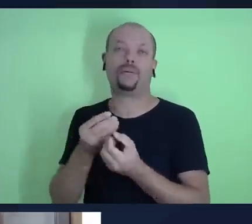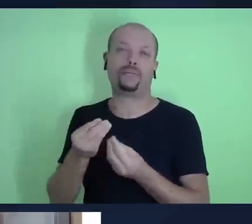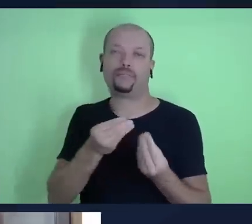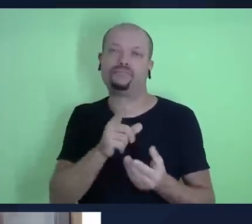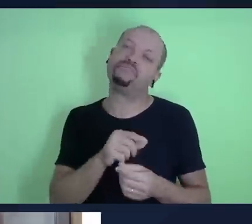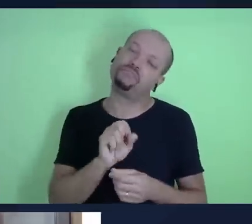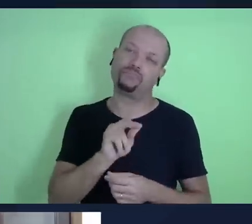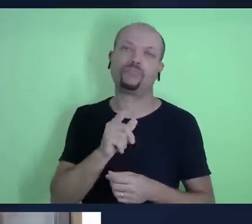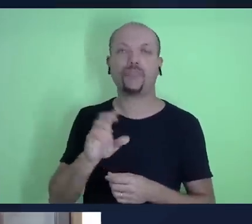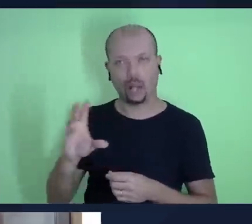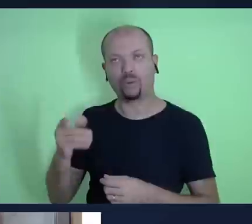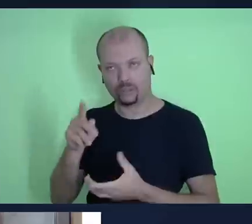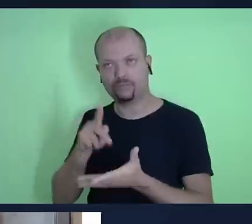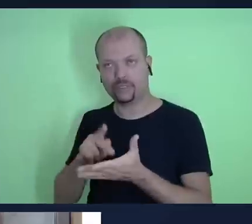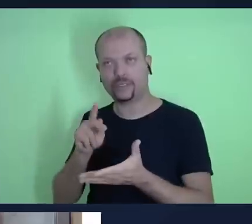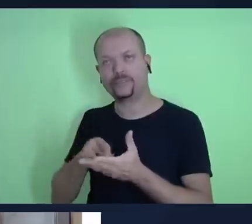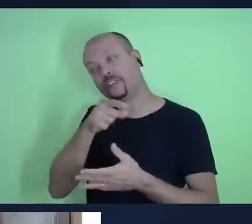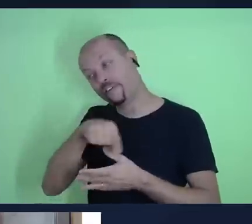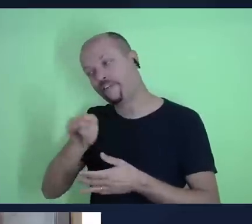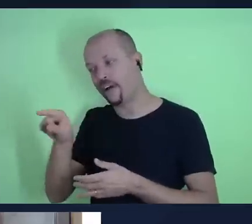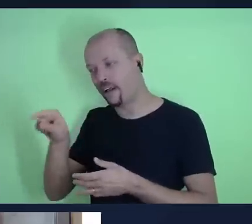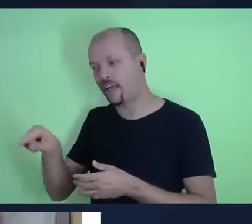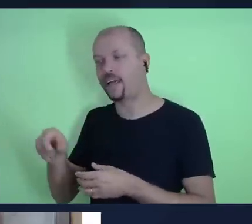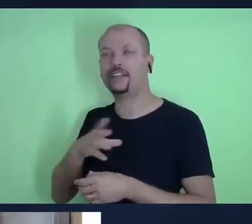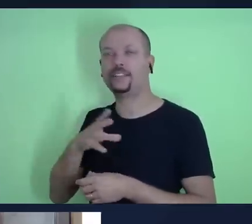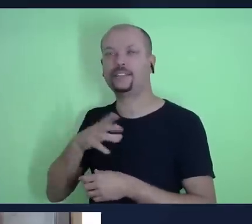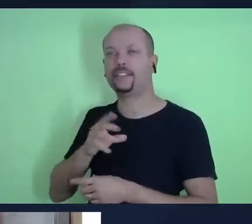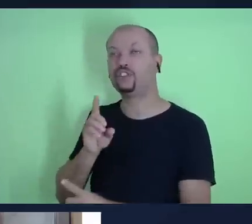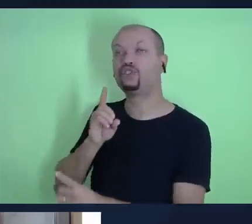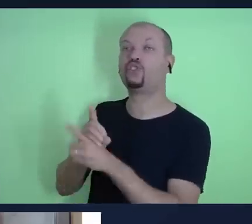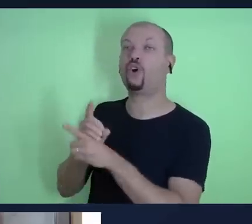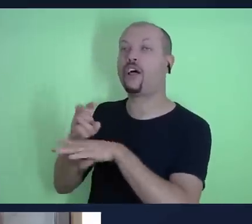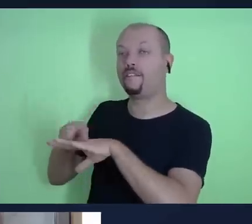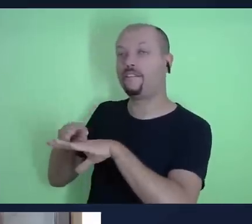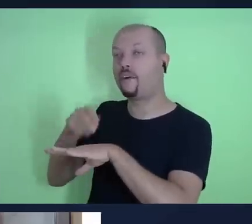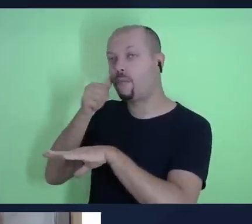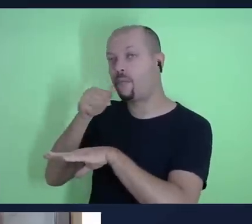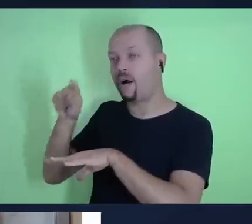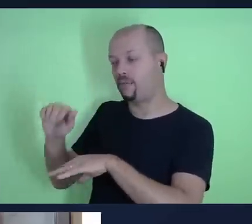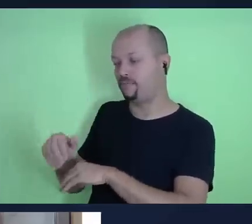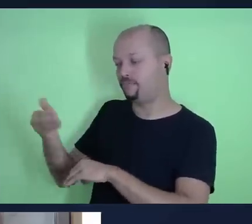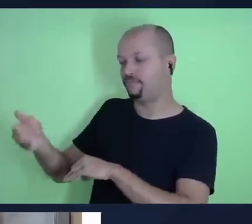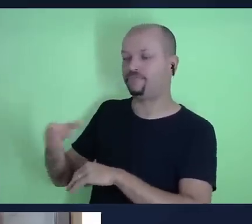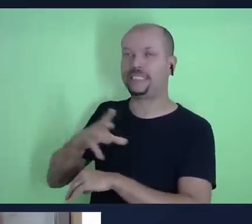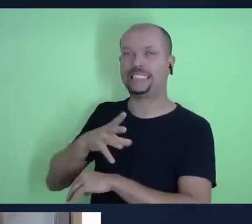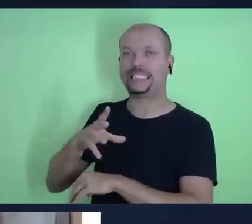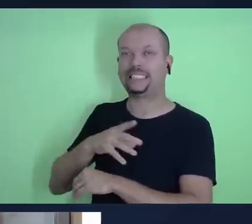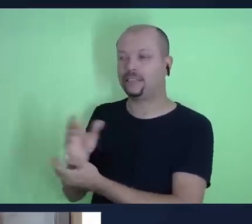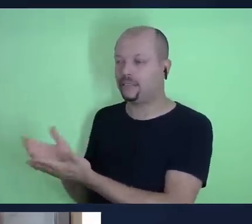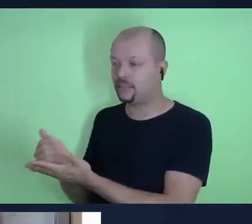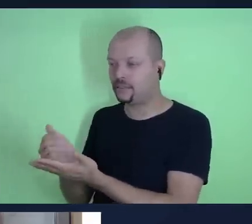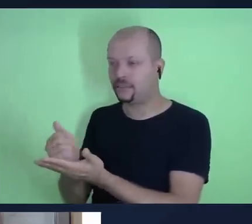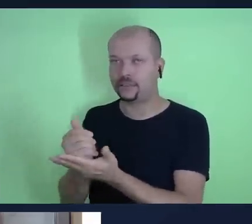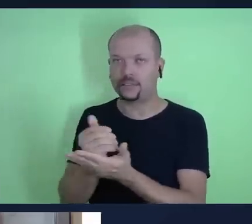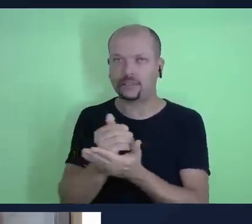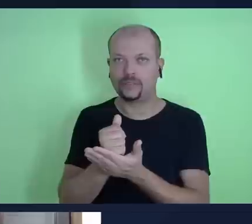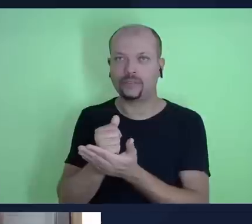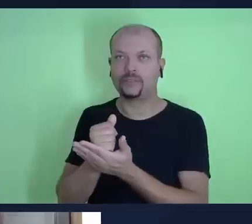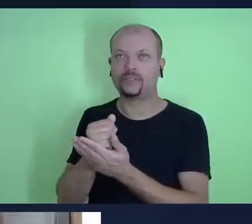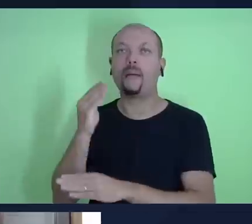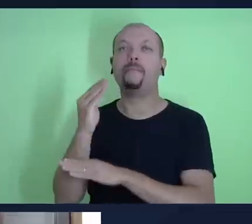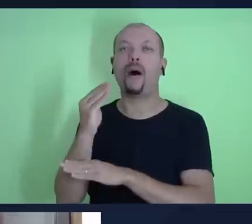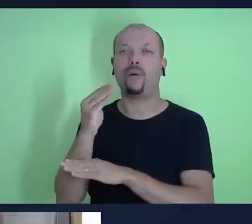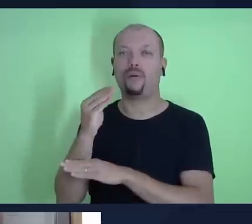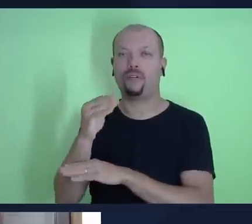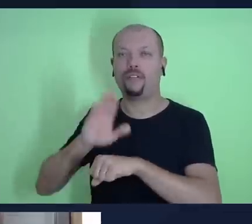de fato acontece, Elias vai até Sarepta e encontra essa senhora lá de fora da cidade recolhendo lenha que ela